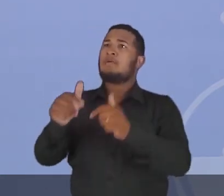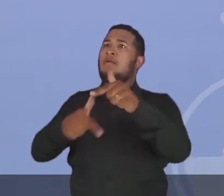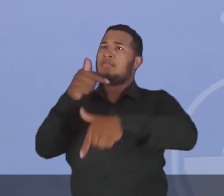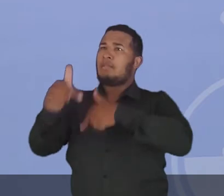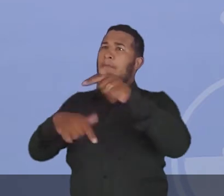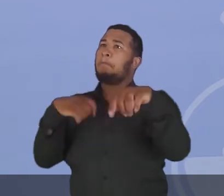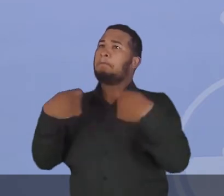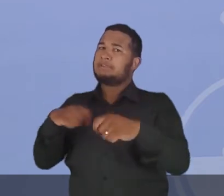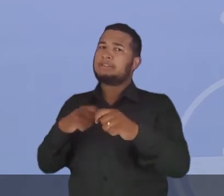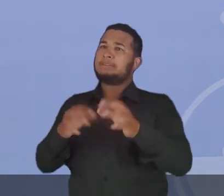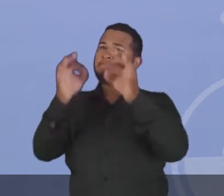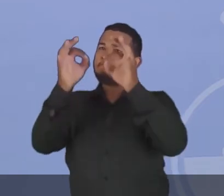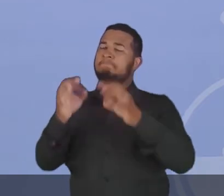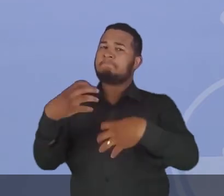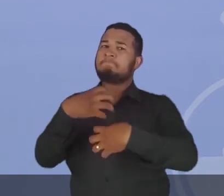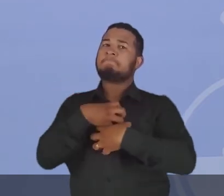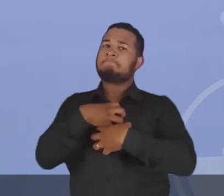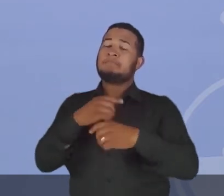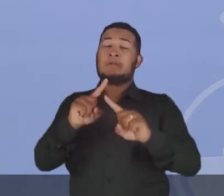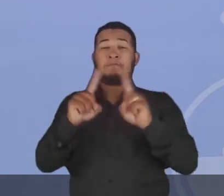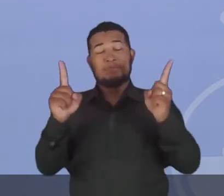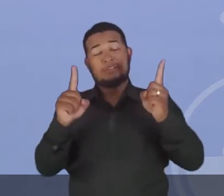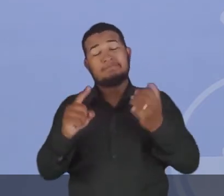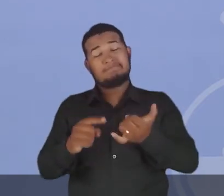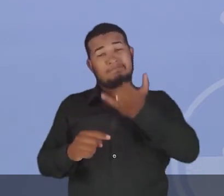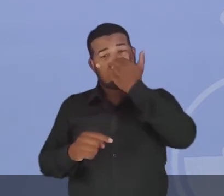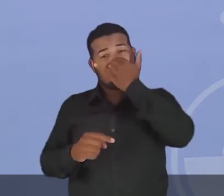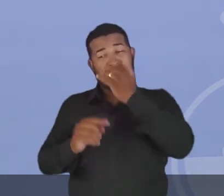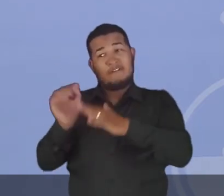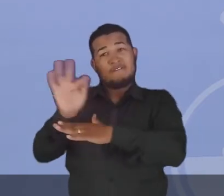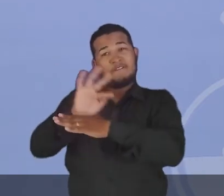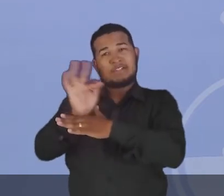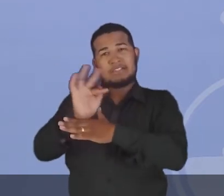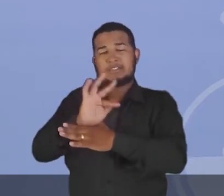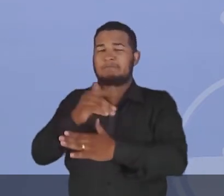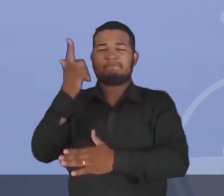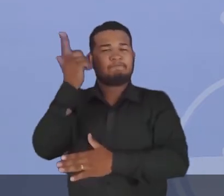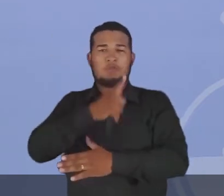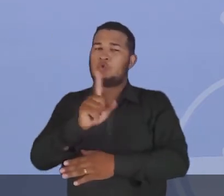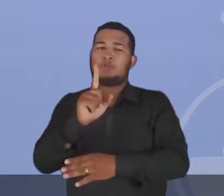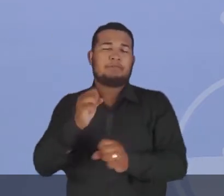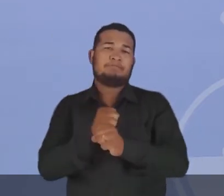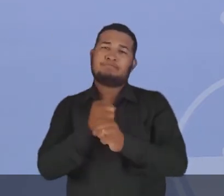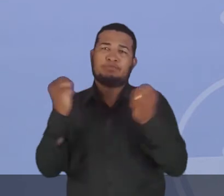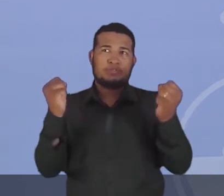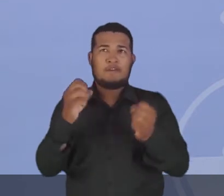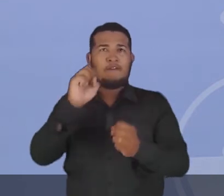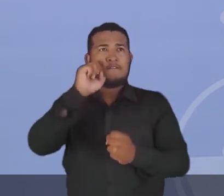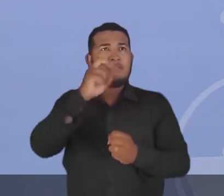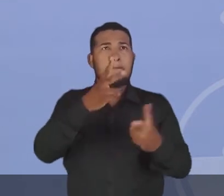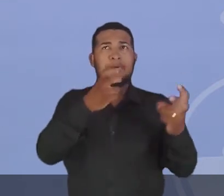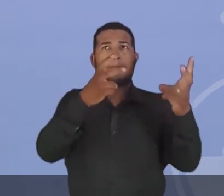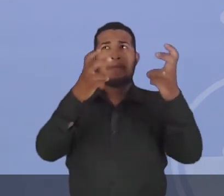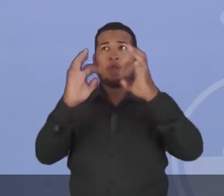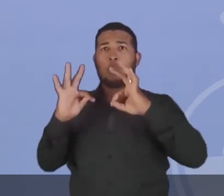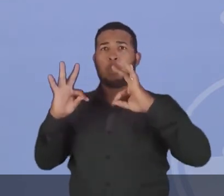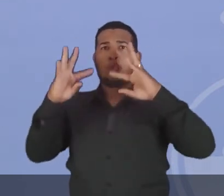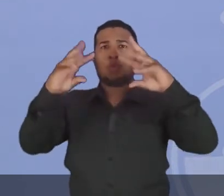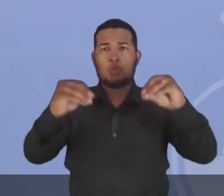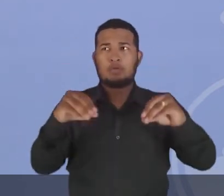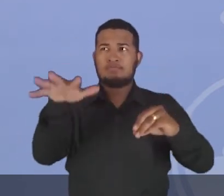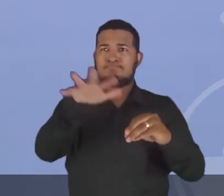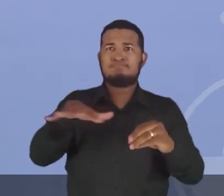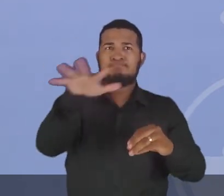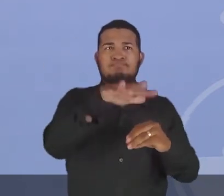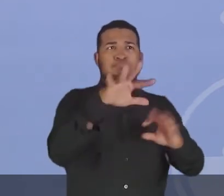uma certa estabilidade, mas, infelizmente, a fiscalização não consegue ver todas as atividades em